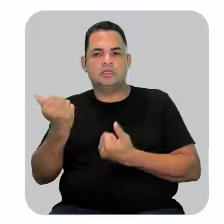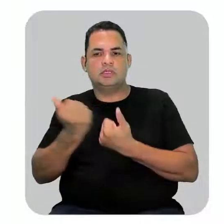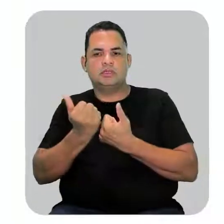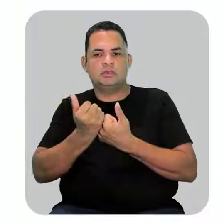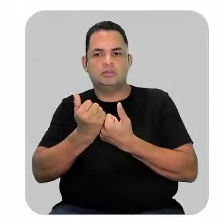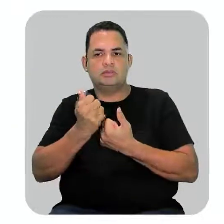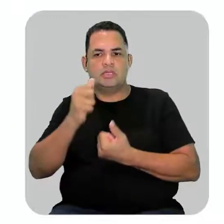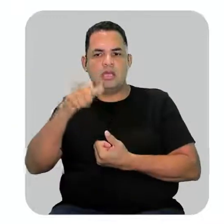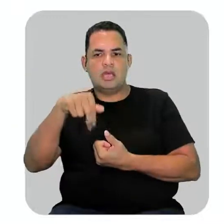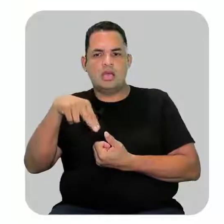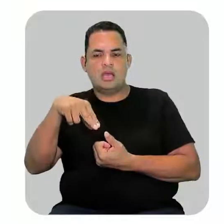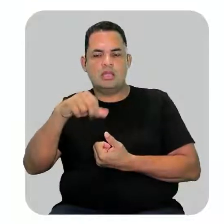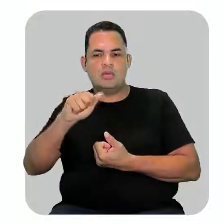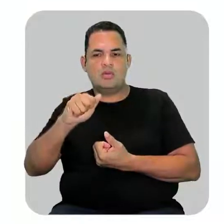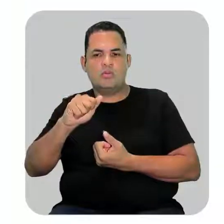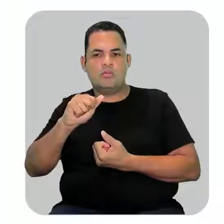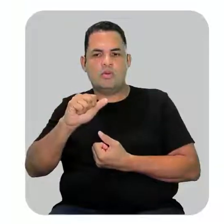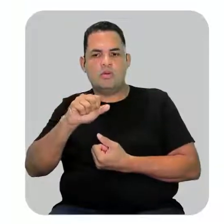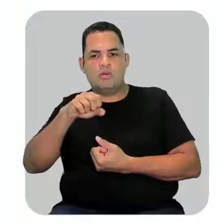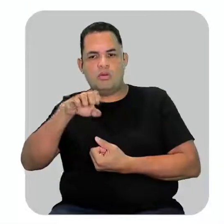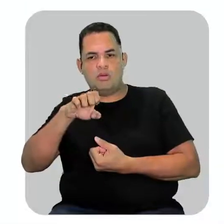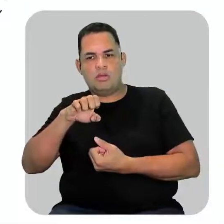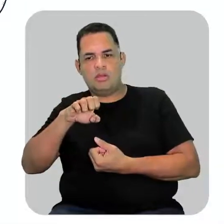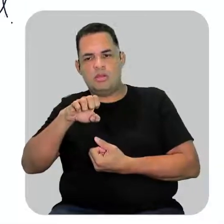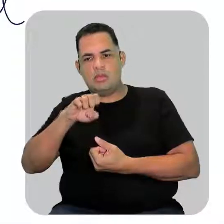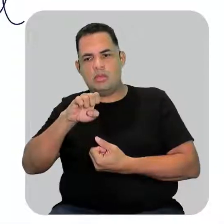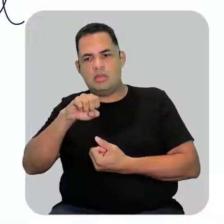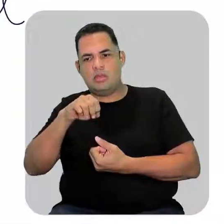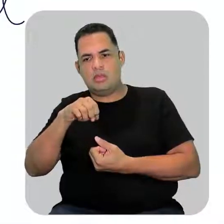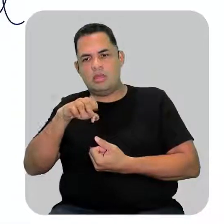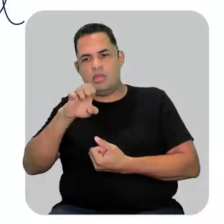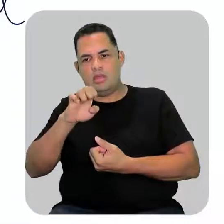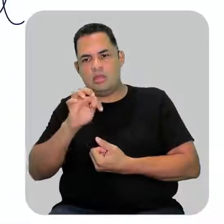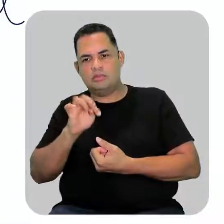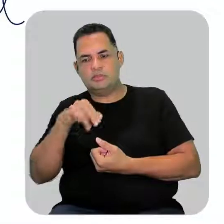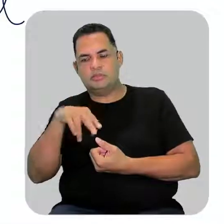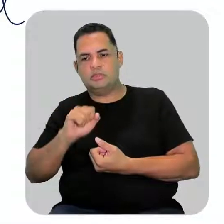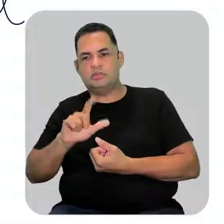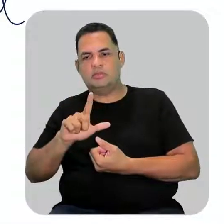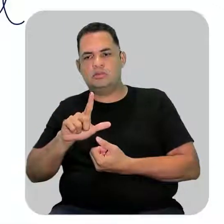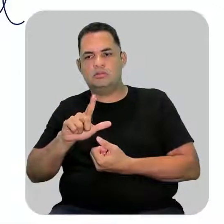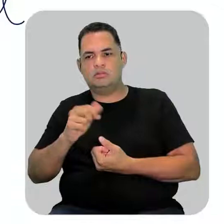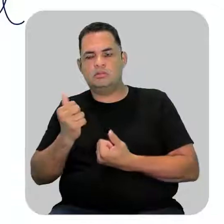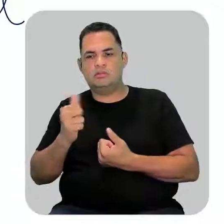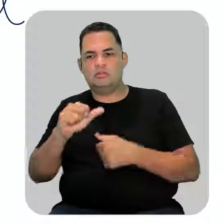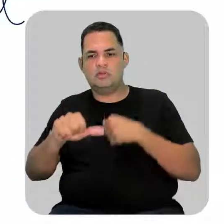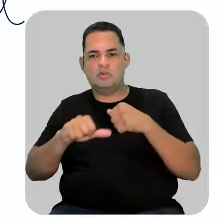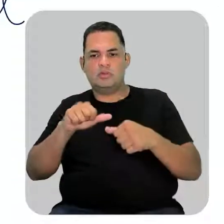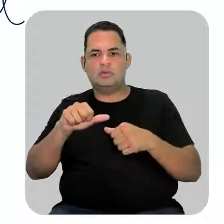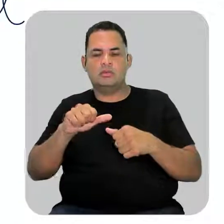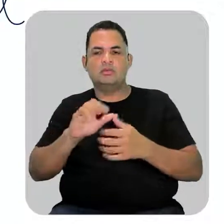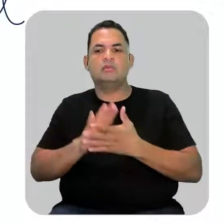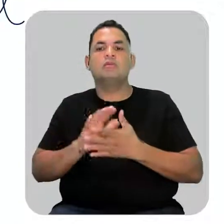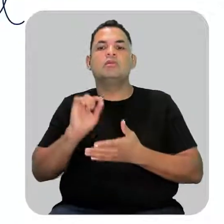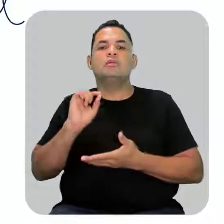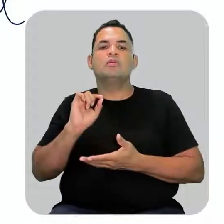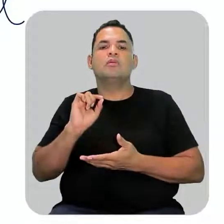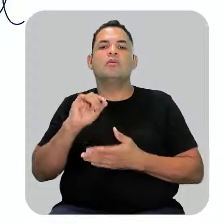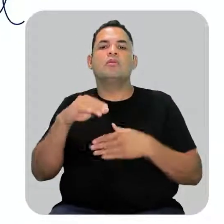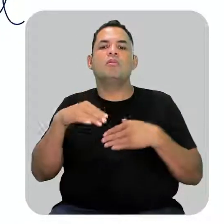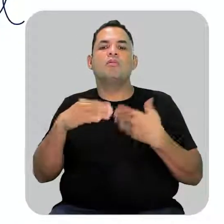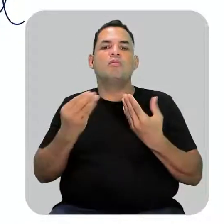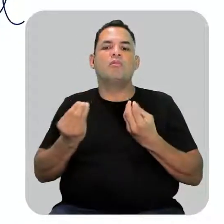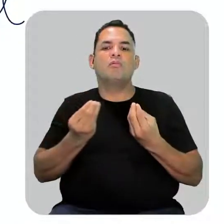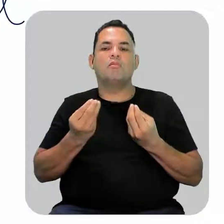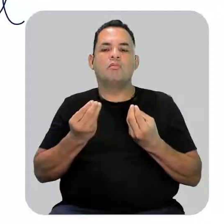o ano por il. Então, fica etil. Ok? Como é que vai ficar o nome?